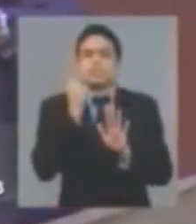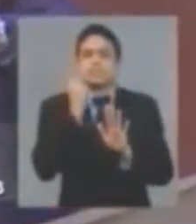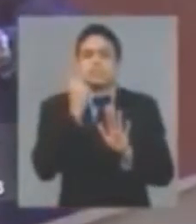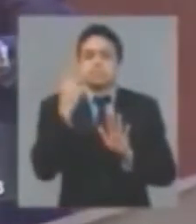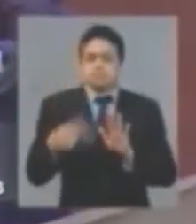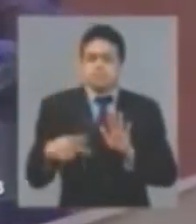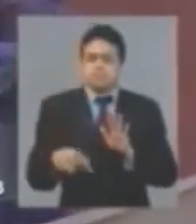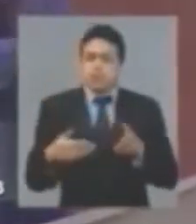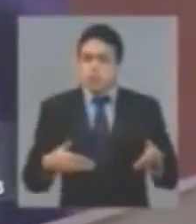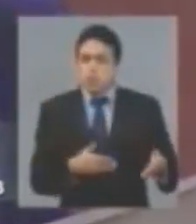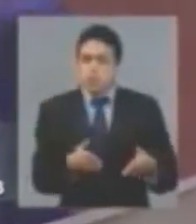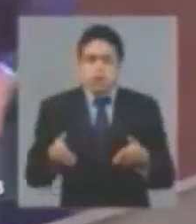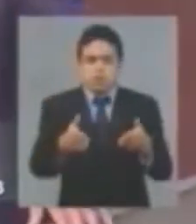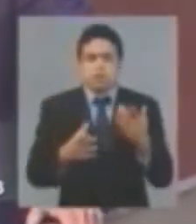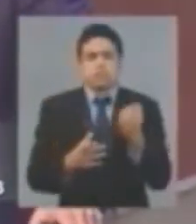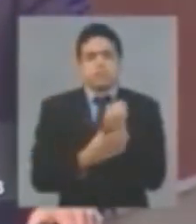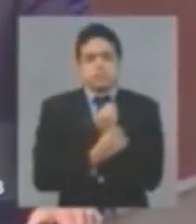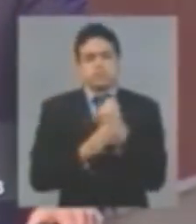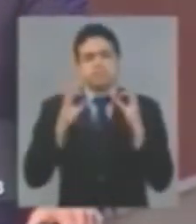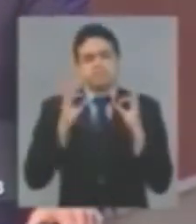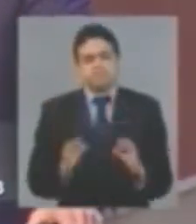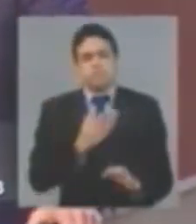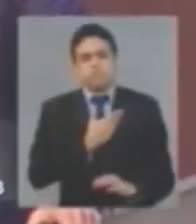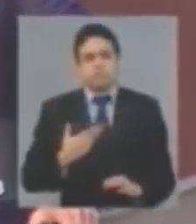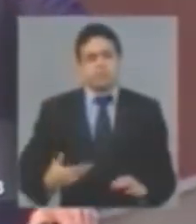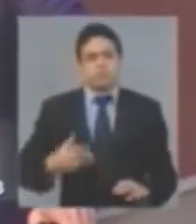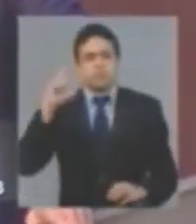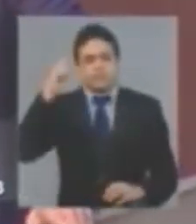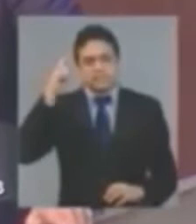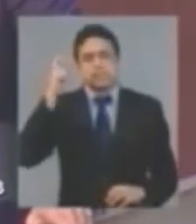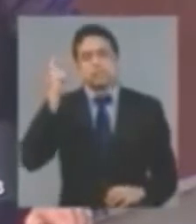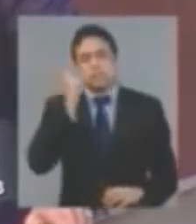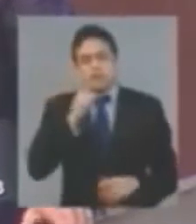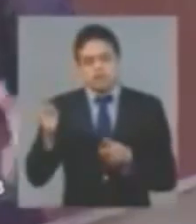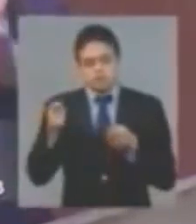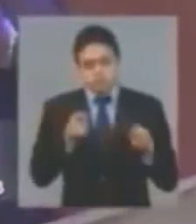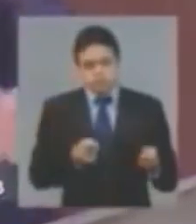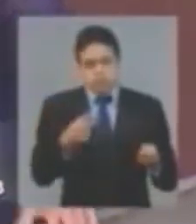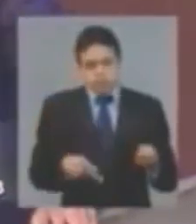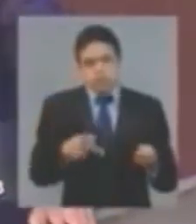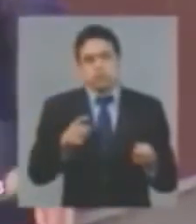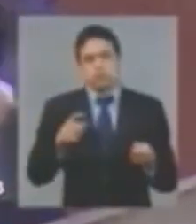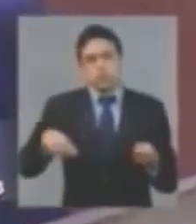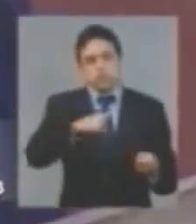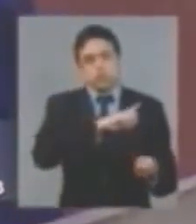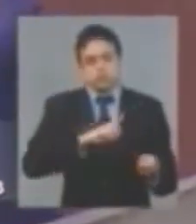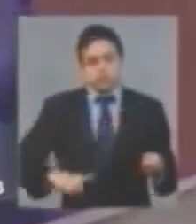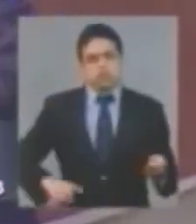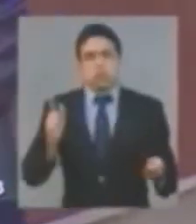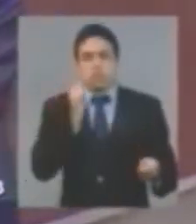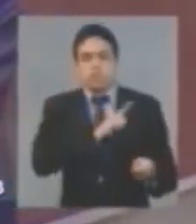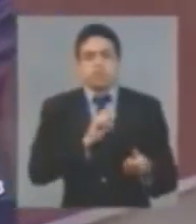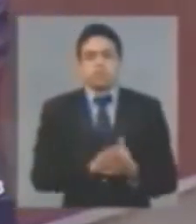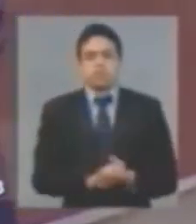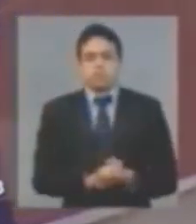esse é um caminho sem volta que com certeza o governador Cid Gomes irá estar trazendo para cá para aprovação de todo esse parlamento. Eu